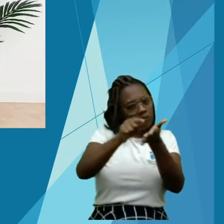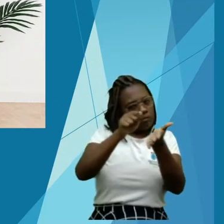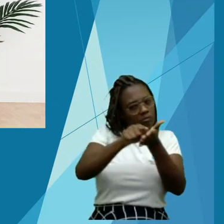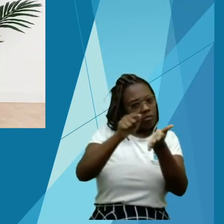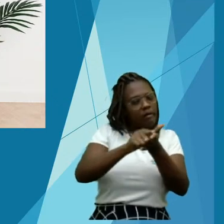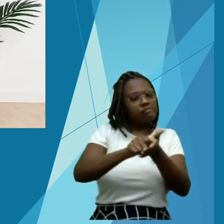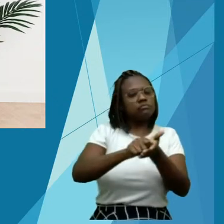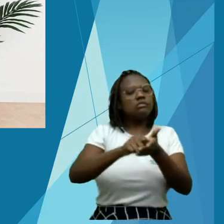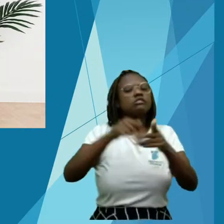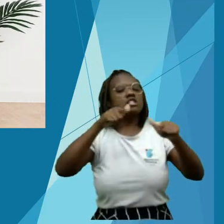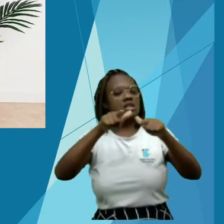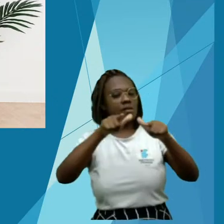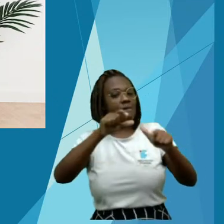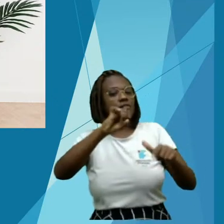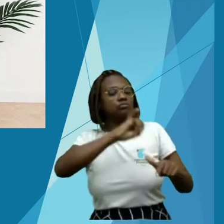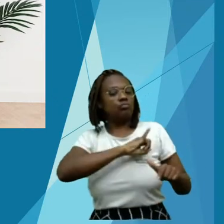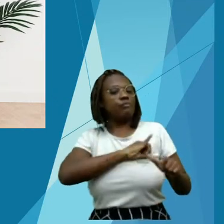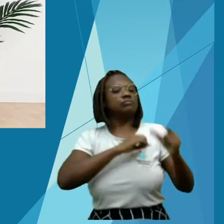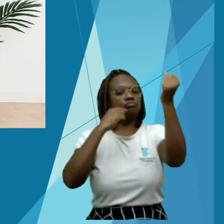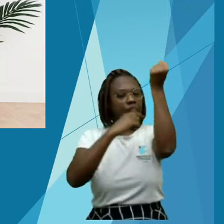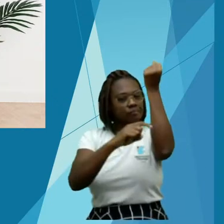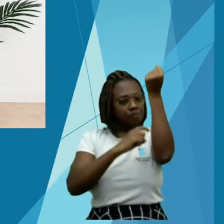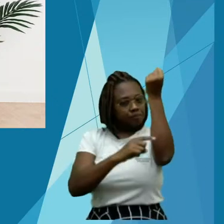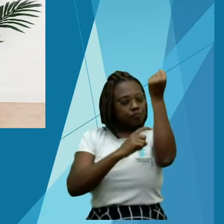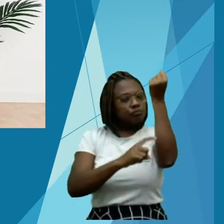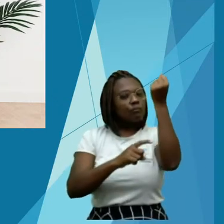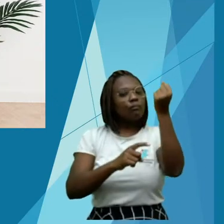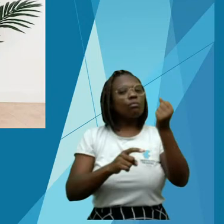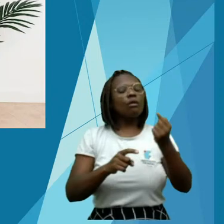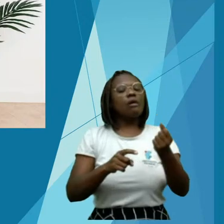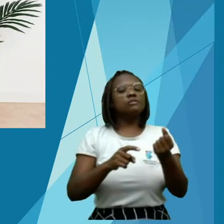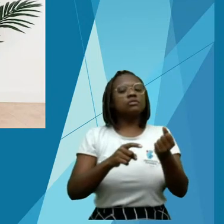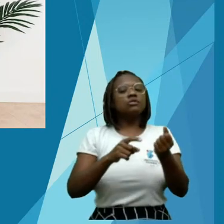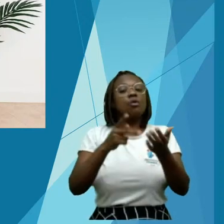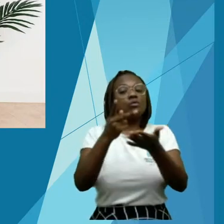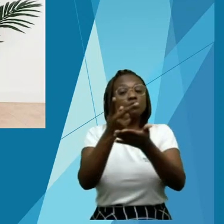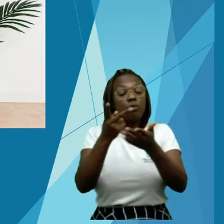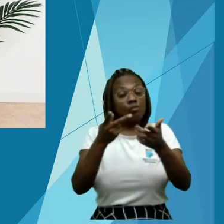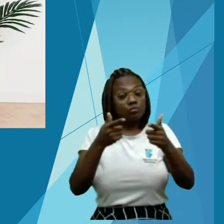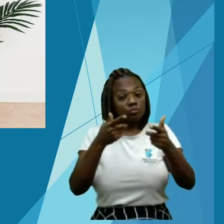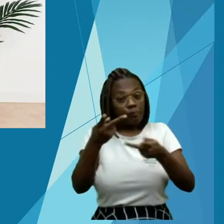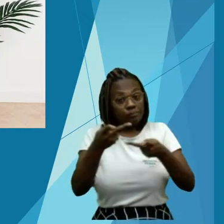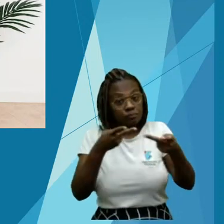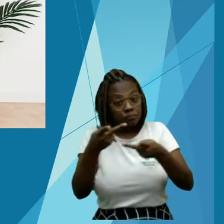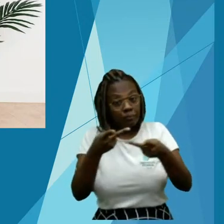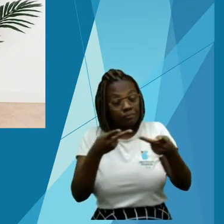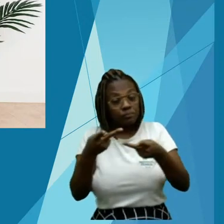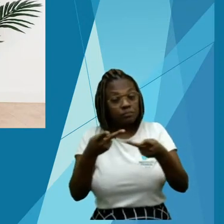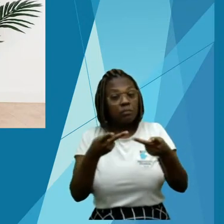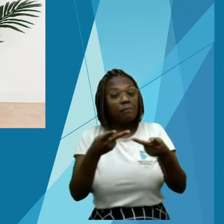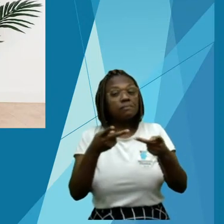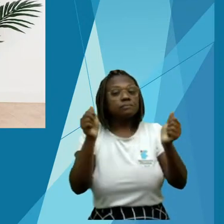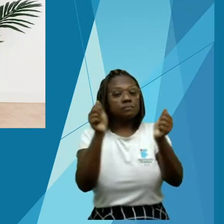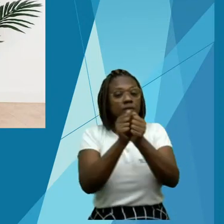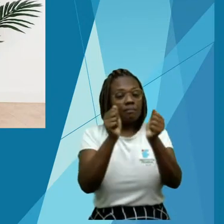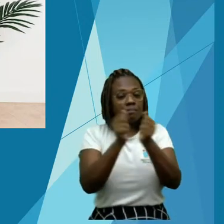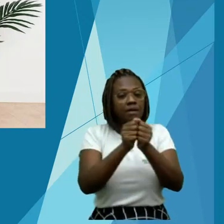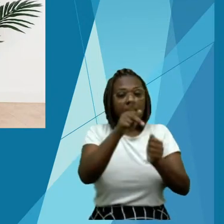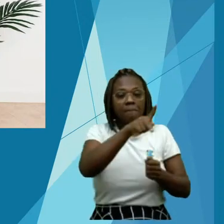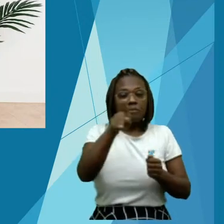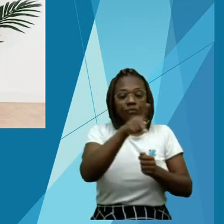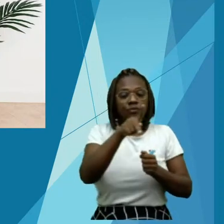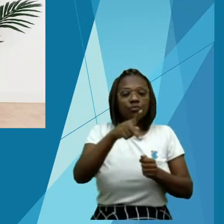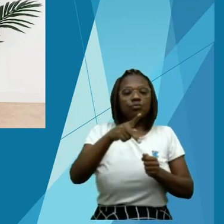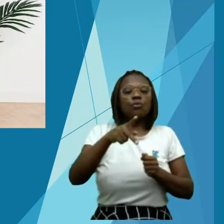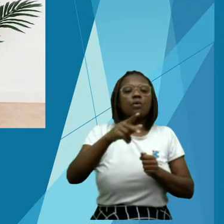E depois na construção do livro e da proposta do projeto também pude contar com várias pessoas